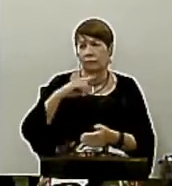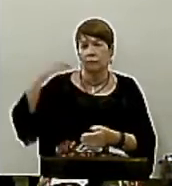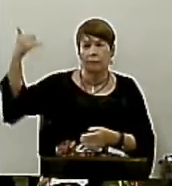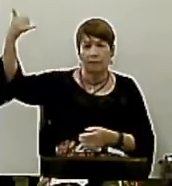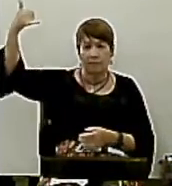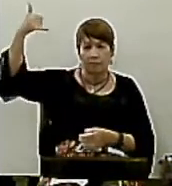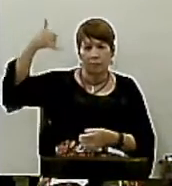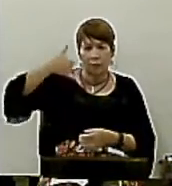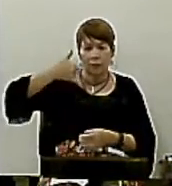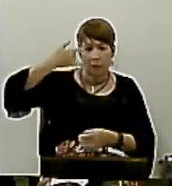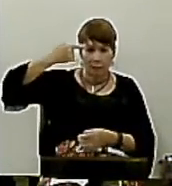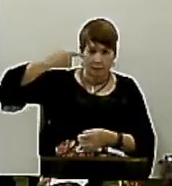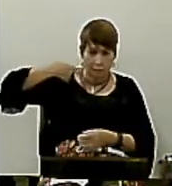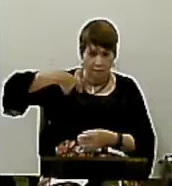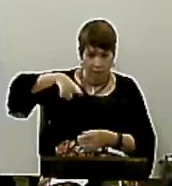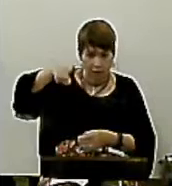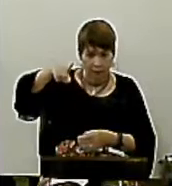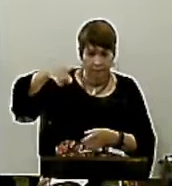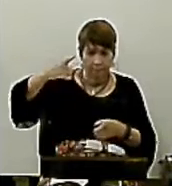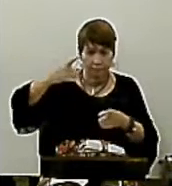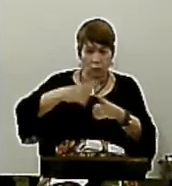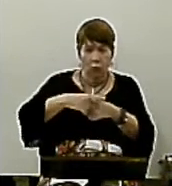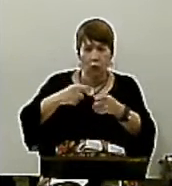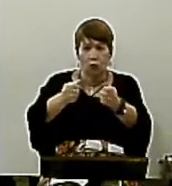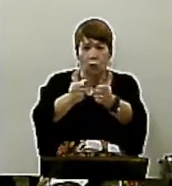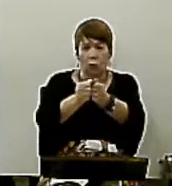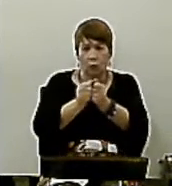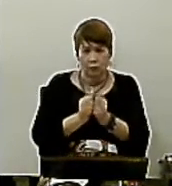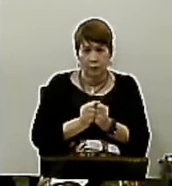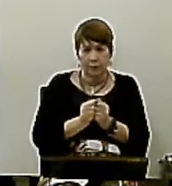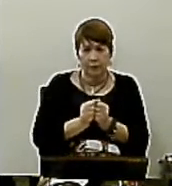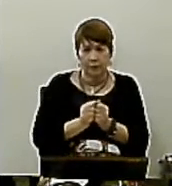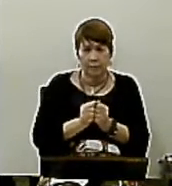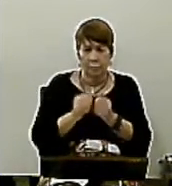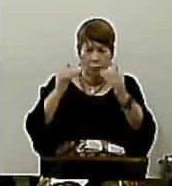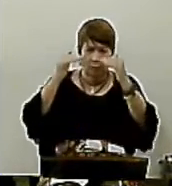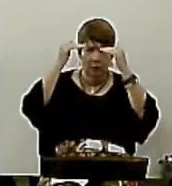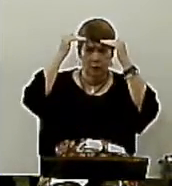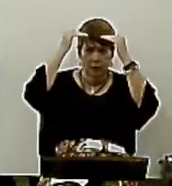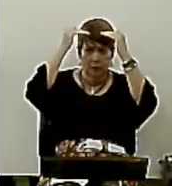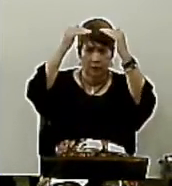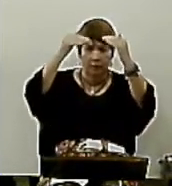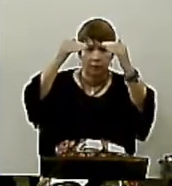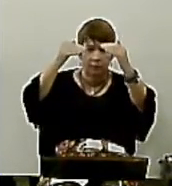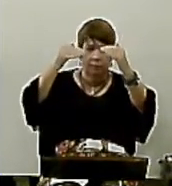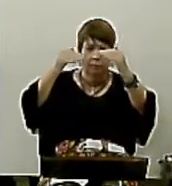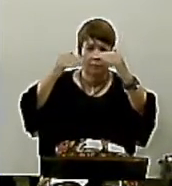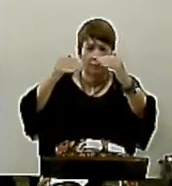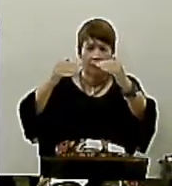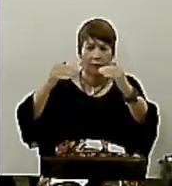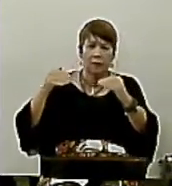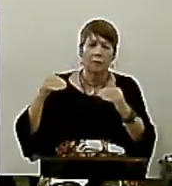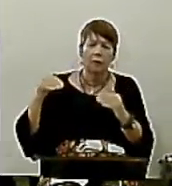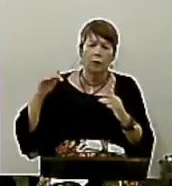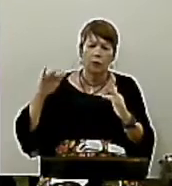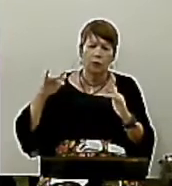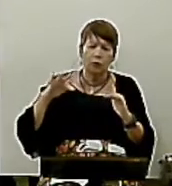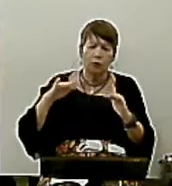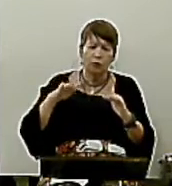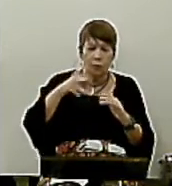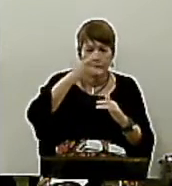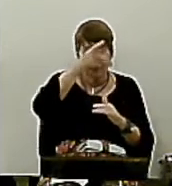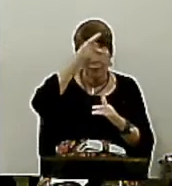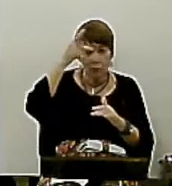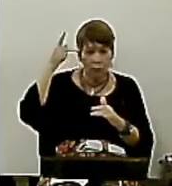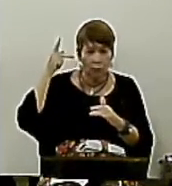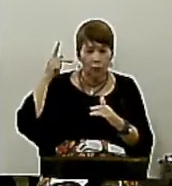Diz Vai Porque eu vou Com você E Ele foi E vieram 10 mil Pessoas Para acompanhá-lo E ainda assim